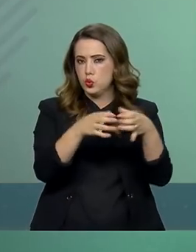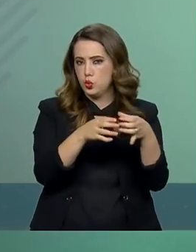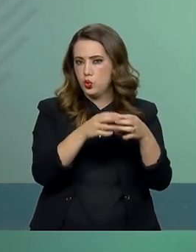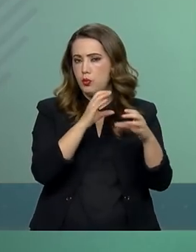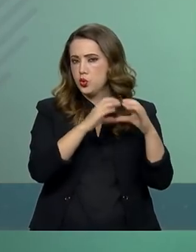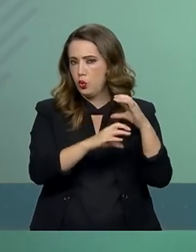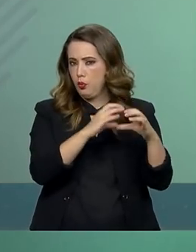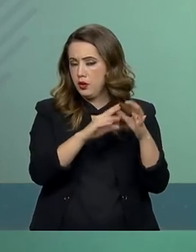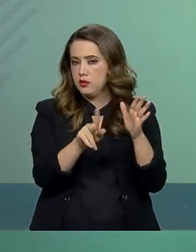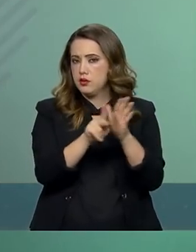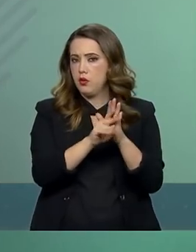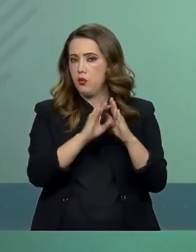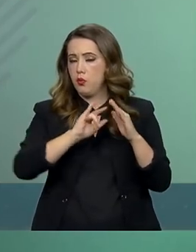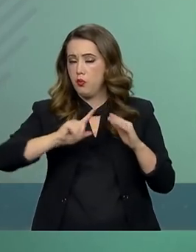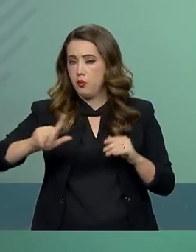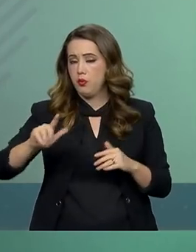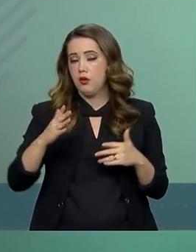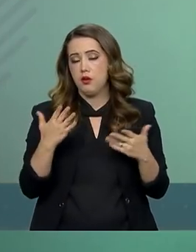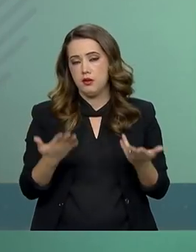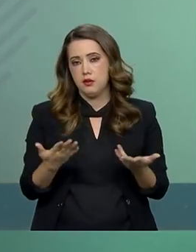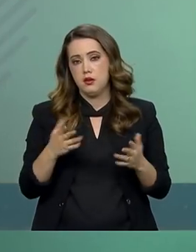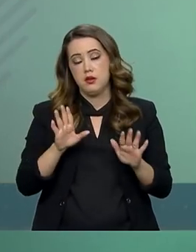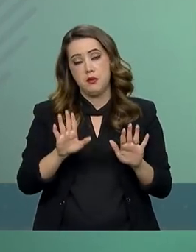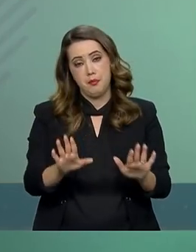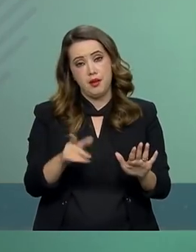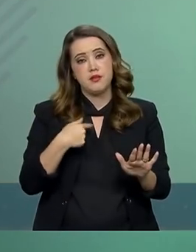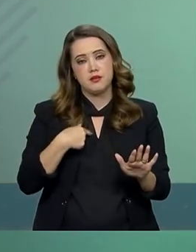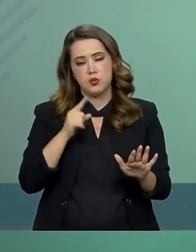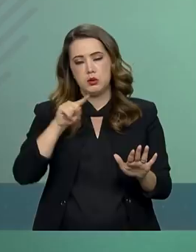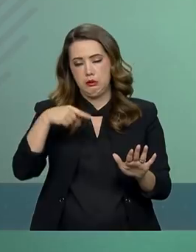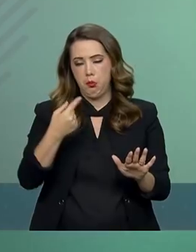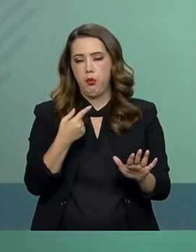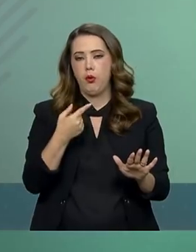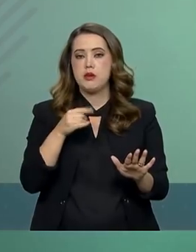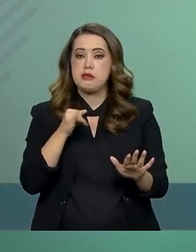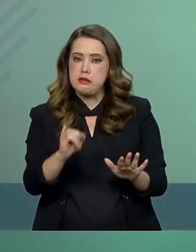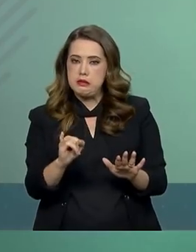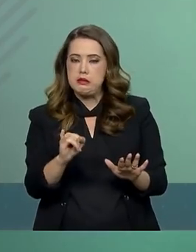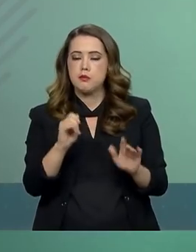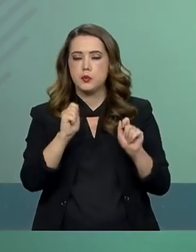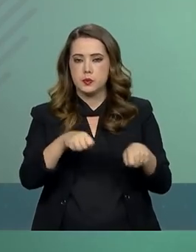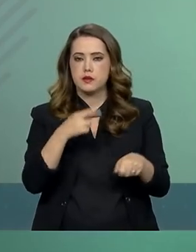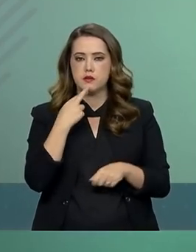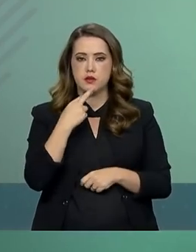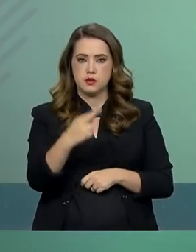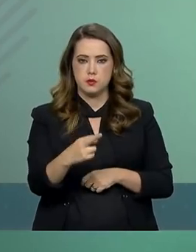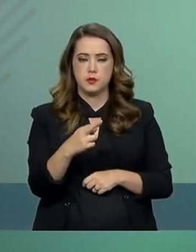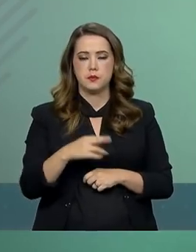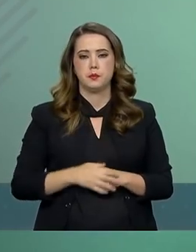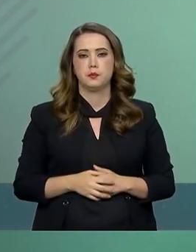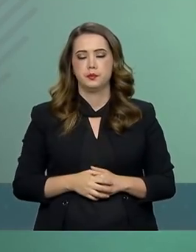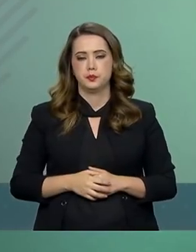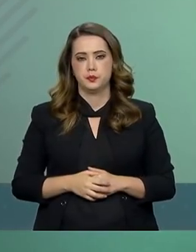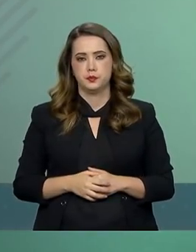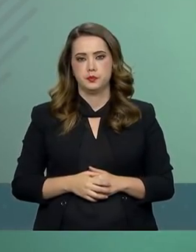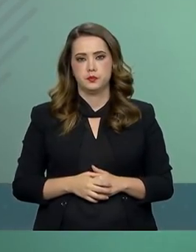de comunicação, mas me quedo à disposição para tentar dar a resposta o mais pronto possível.